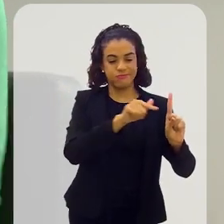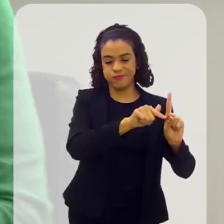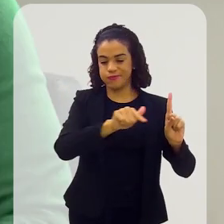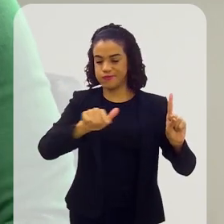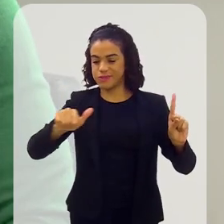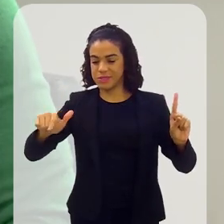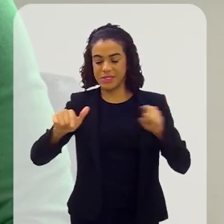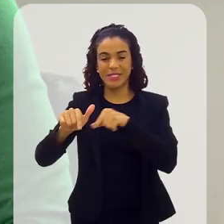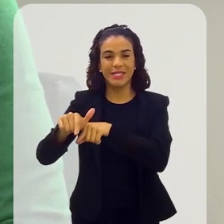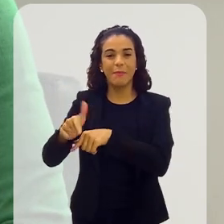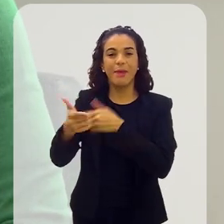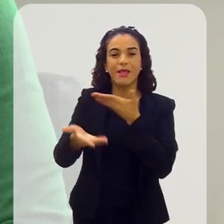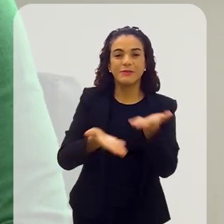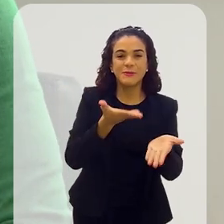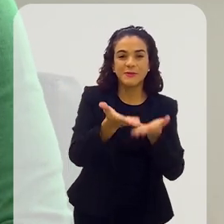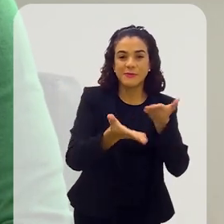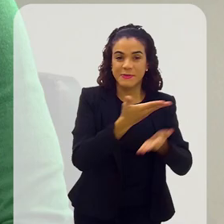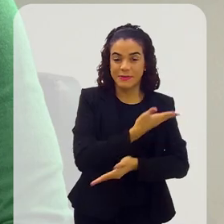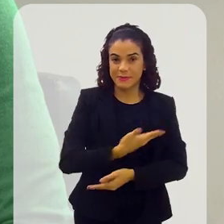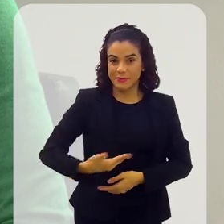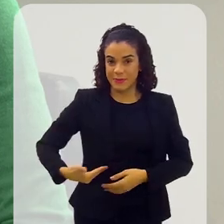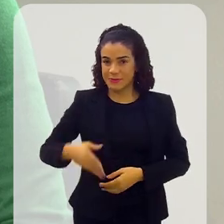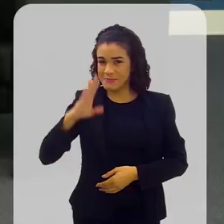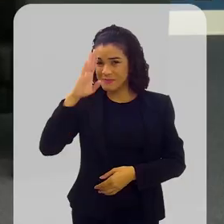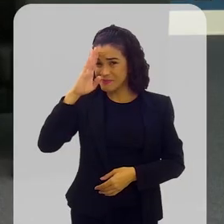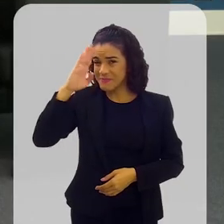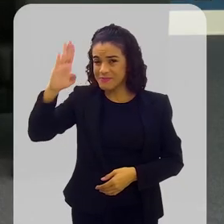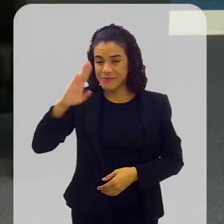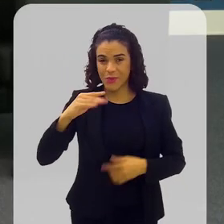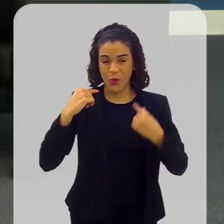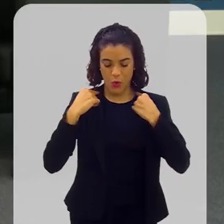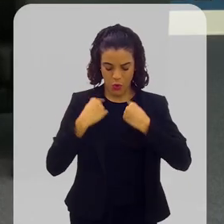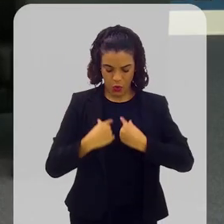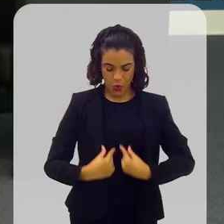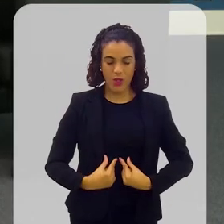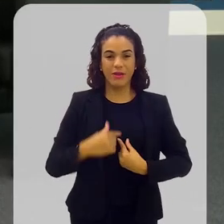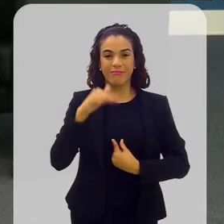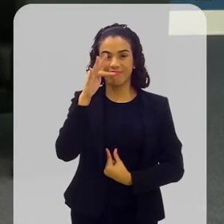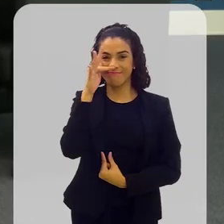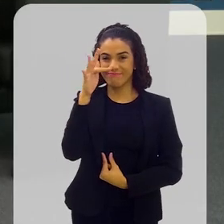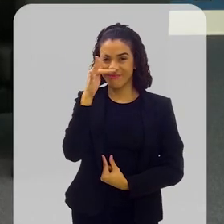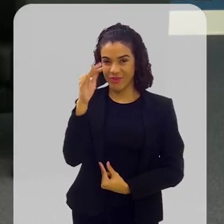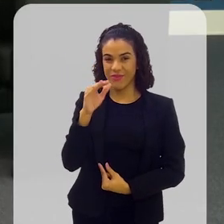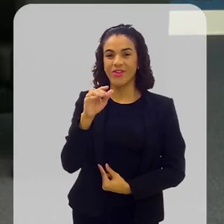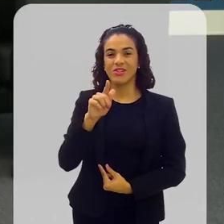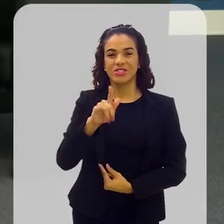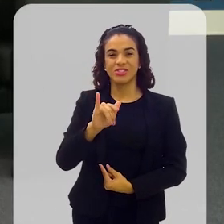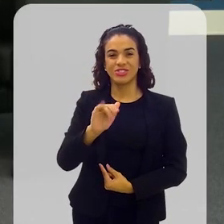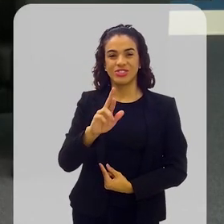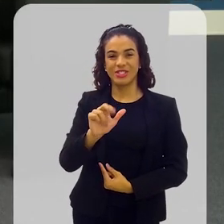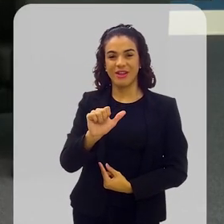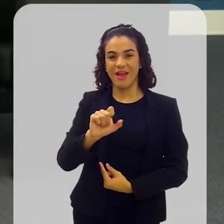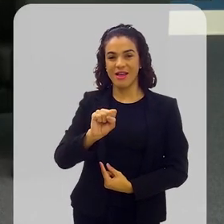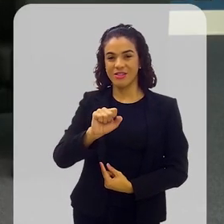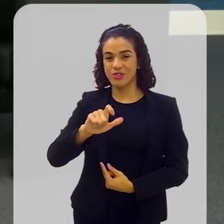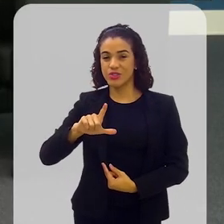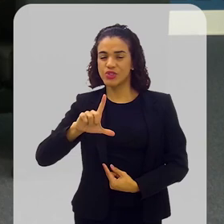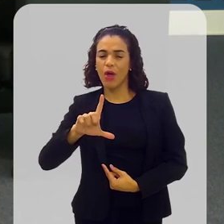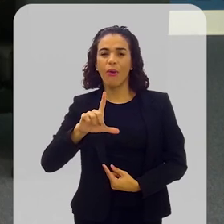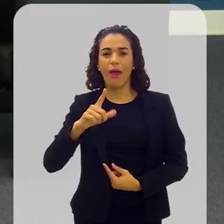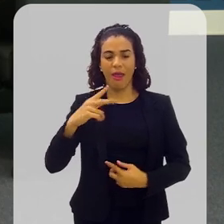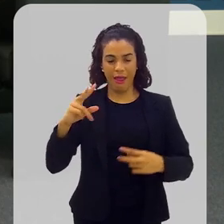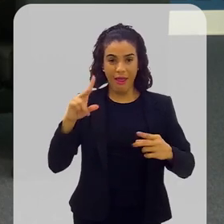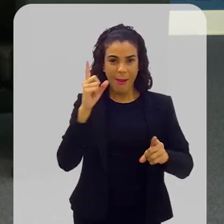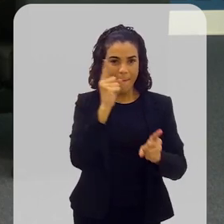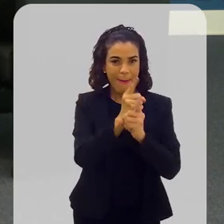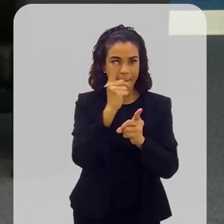e a prestação dos serviços públicos. Primordialmente, o cordão de girassol, ele visa justamente da